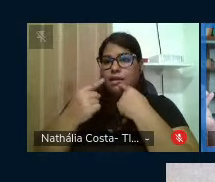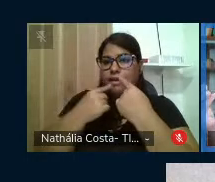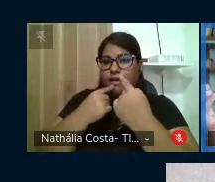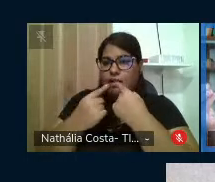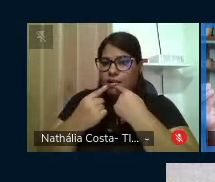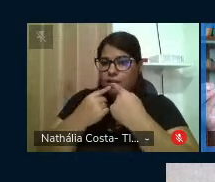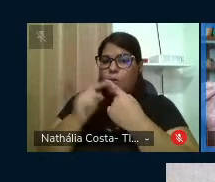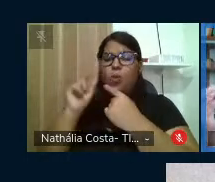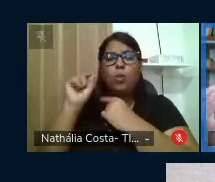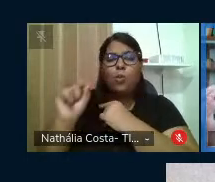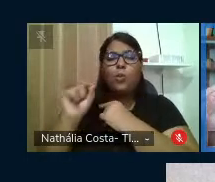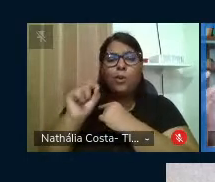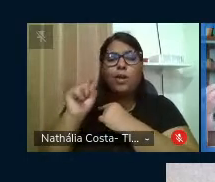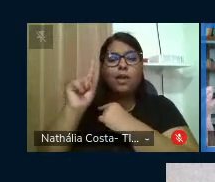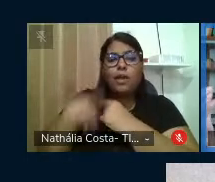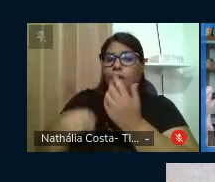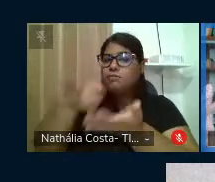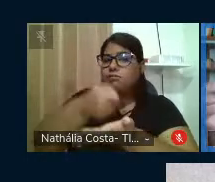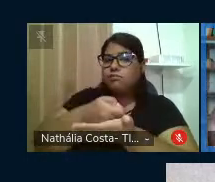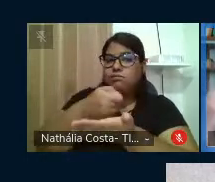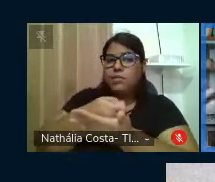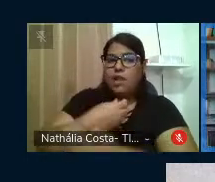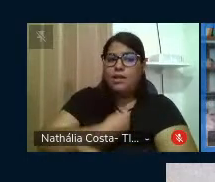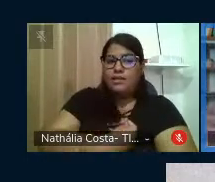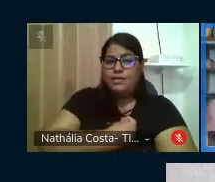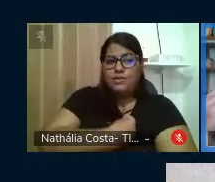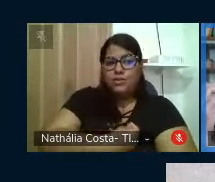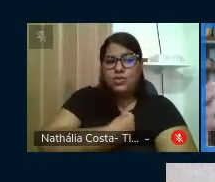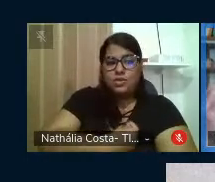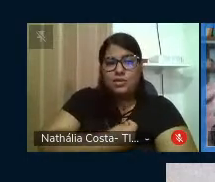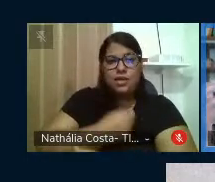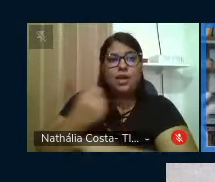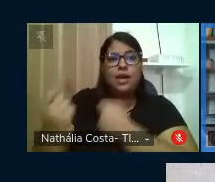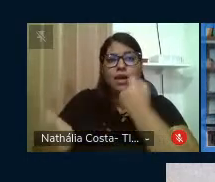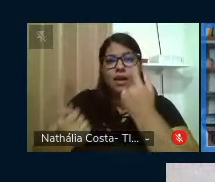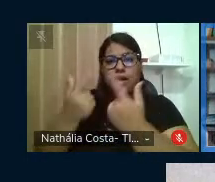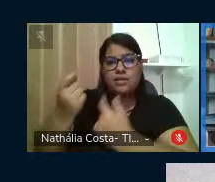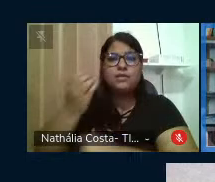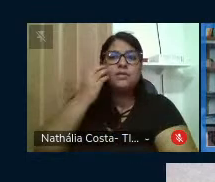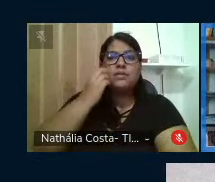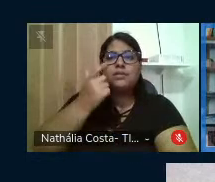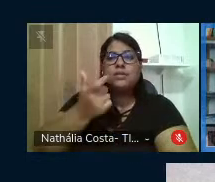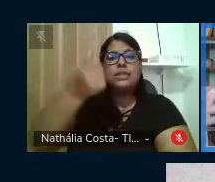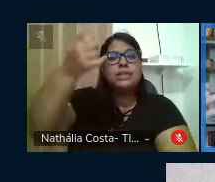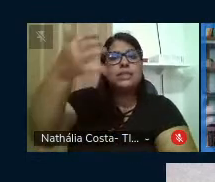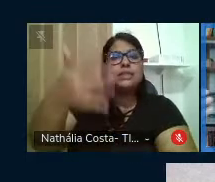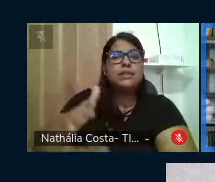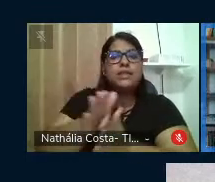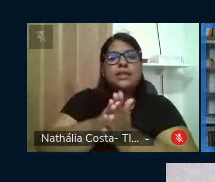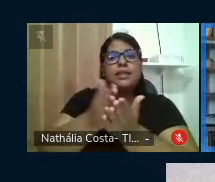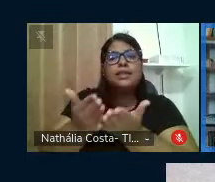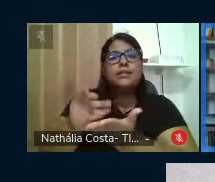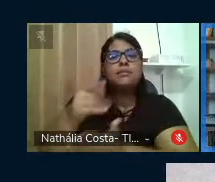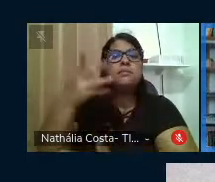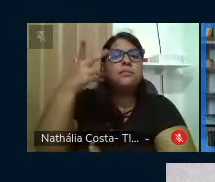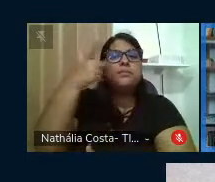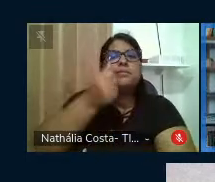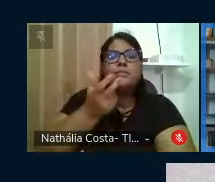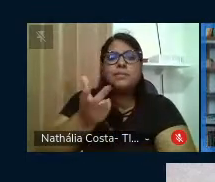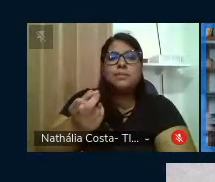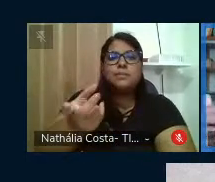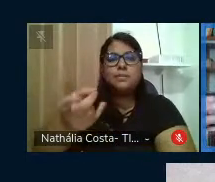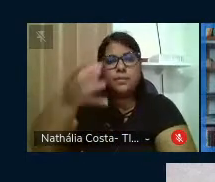diálogo que é uma exigência existencial, como muitas vezes Freire traz em diferentes obras, e A Beleza de Ser Um Eterno